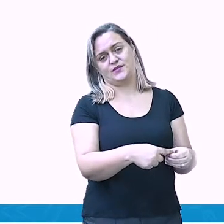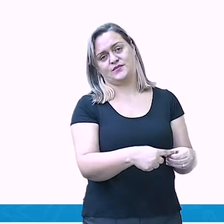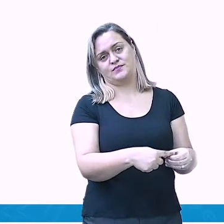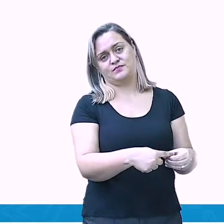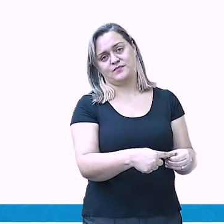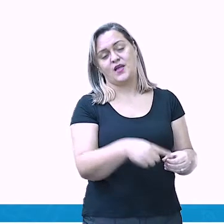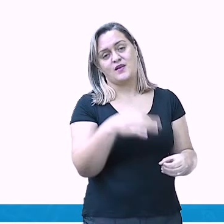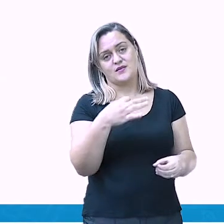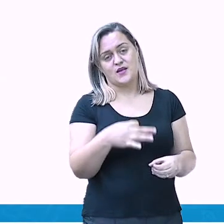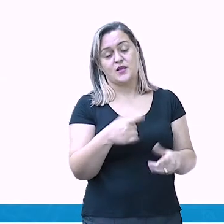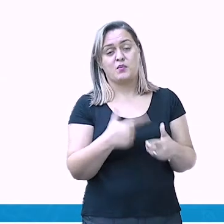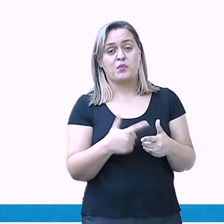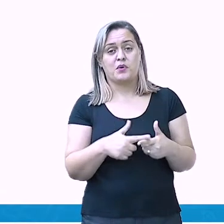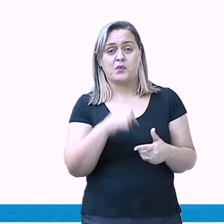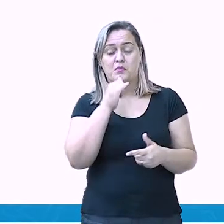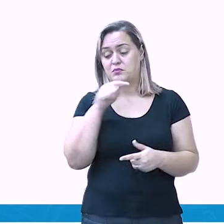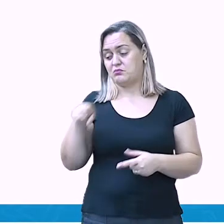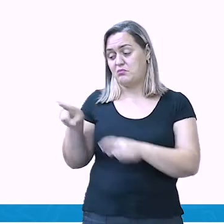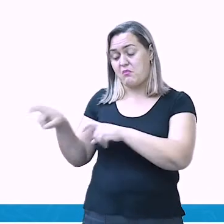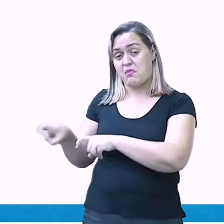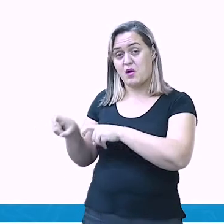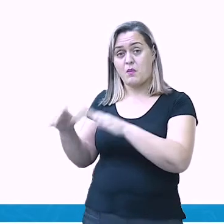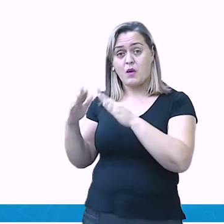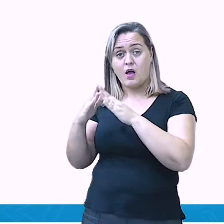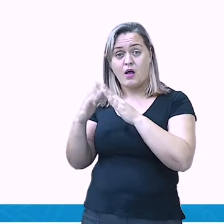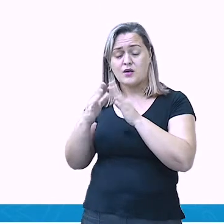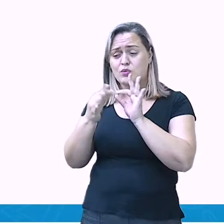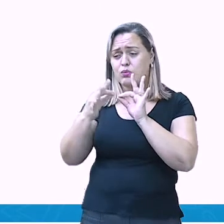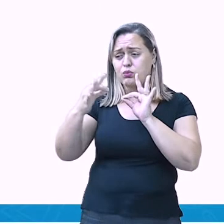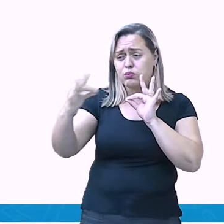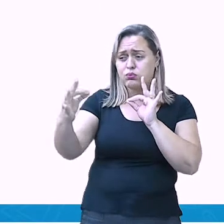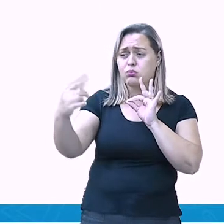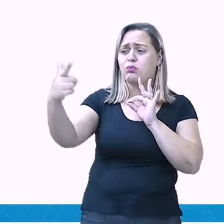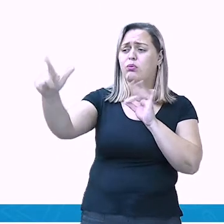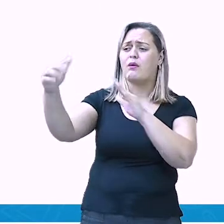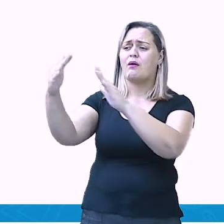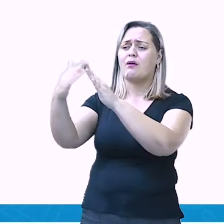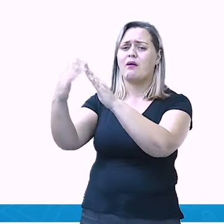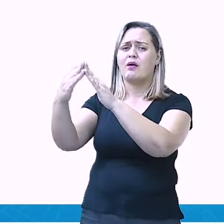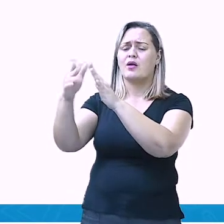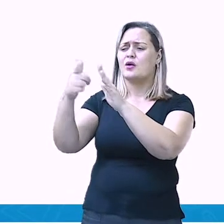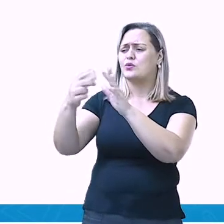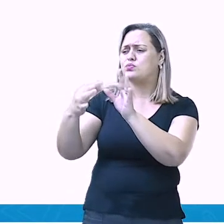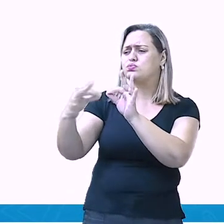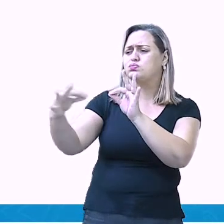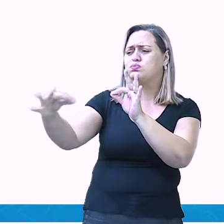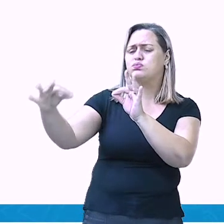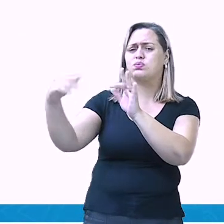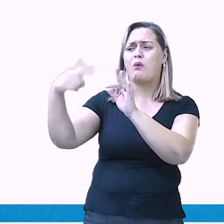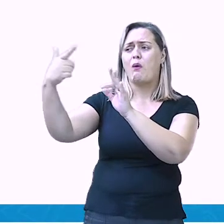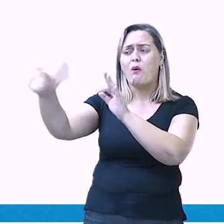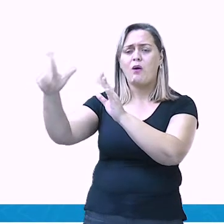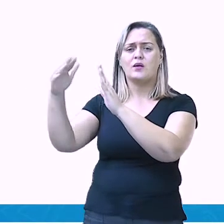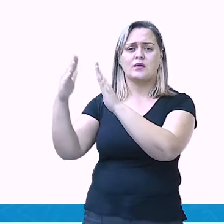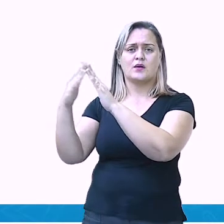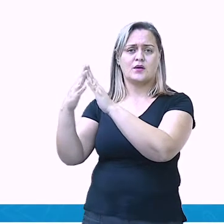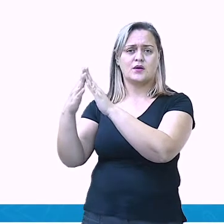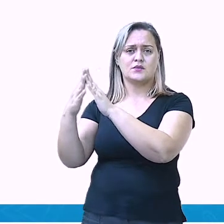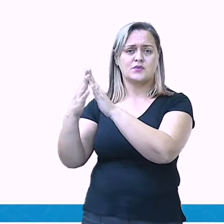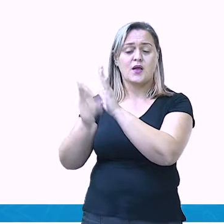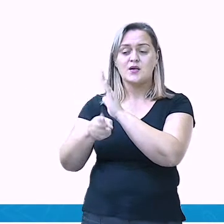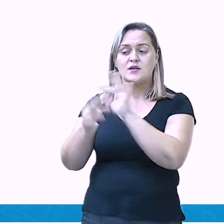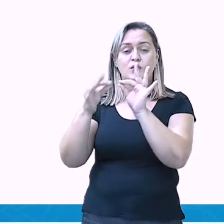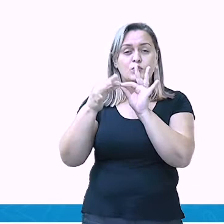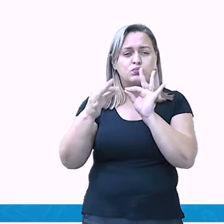As casas se encontram longe umas das outras. E, às vezes, o que a pessoa tem, a enfermidade que ela está,